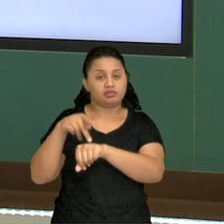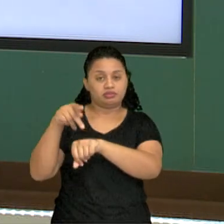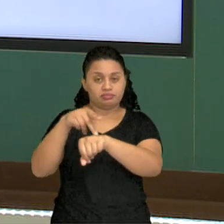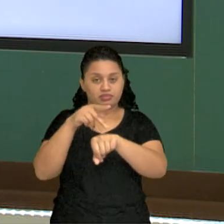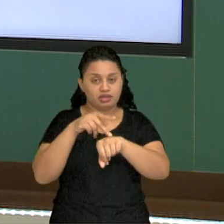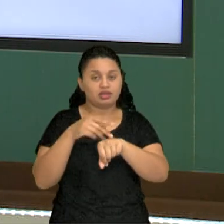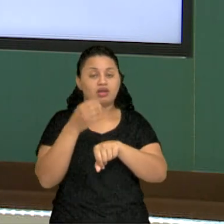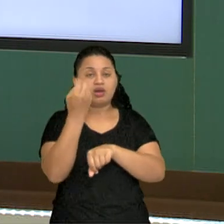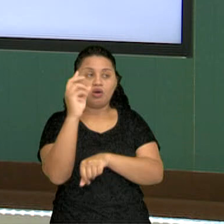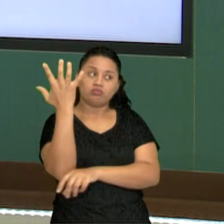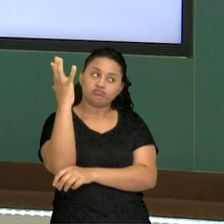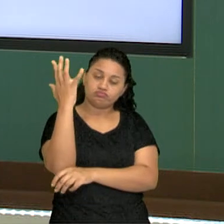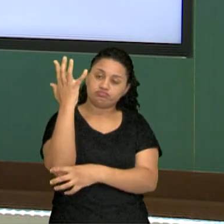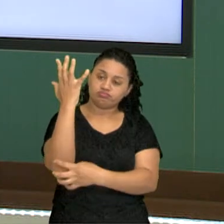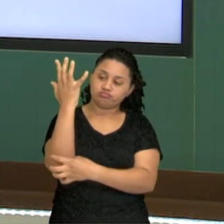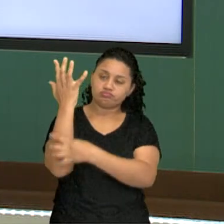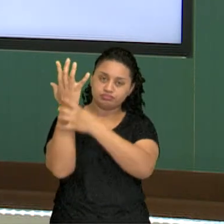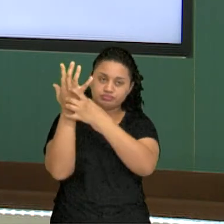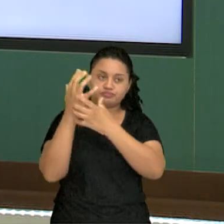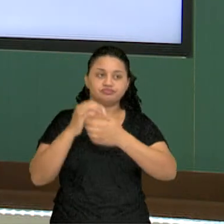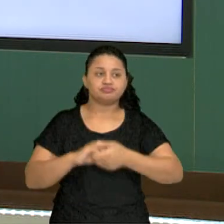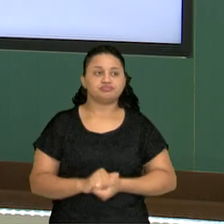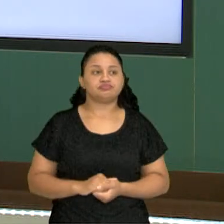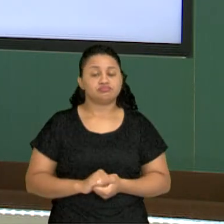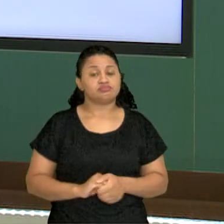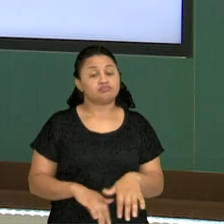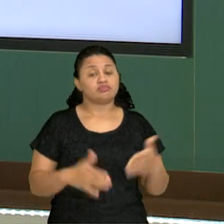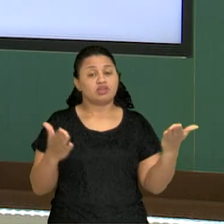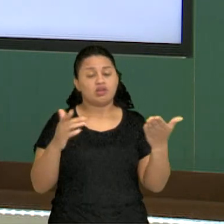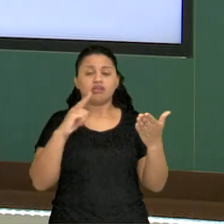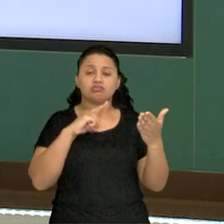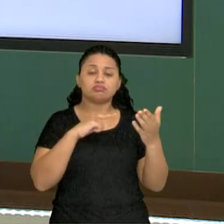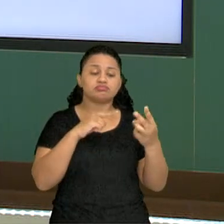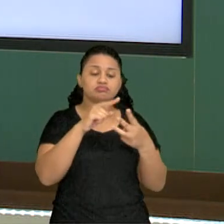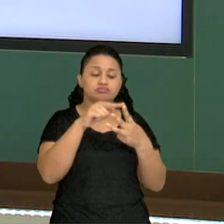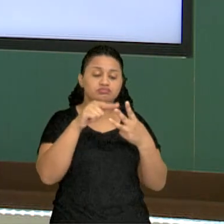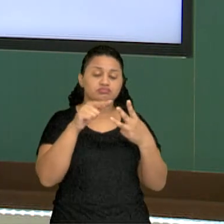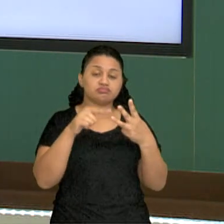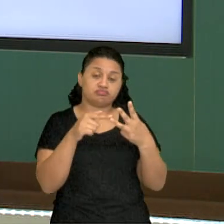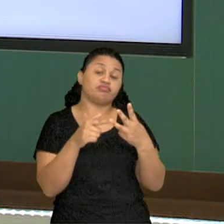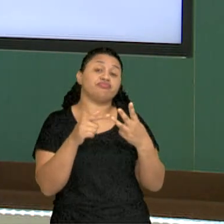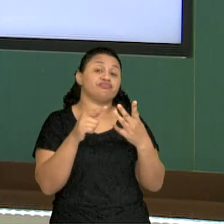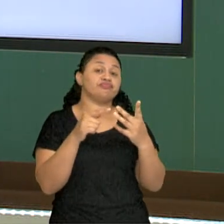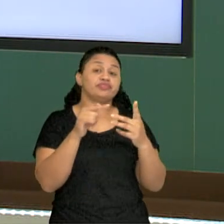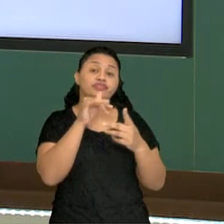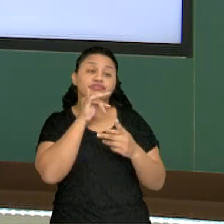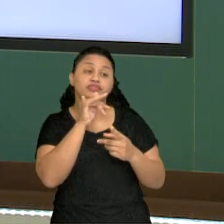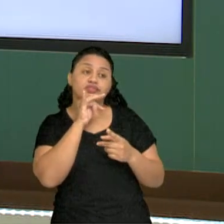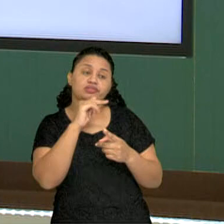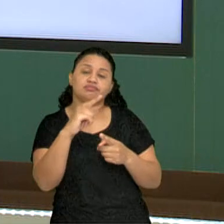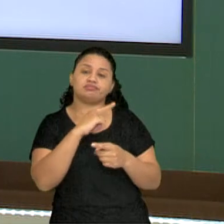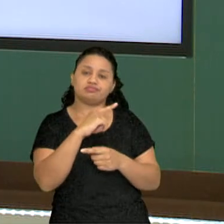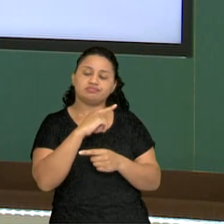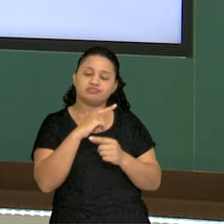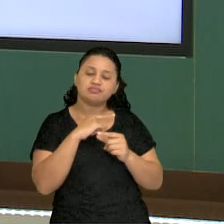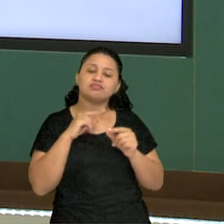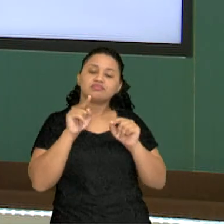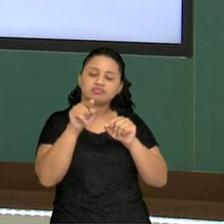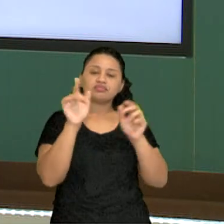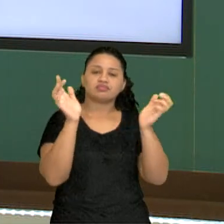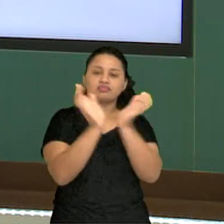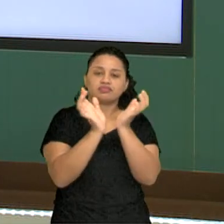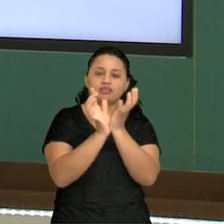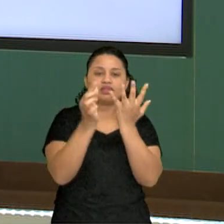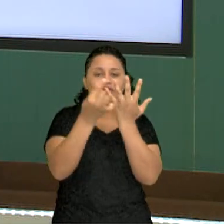ou troncos de árvores. E aqui, a gente tem três exemplares que fazem parte do grupo